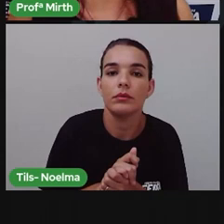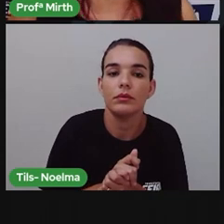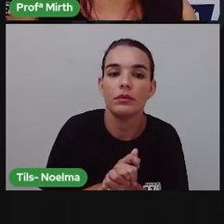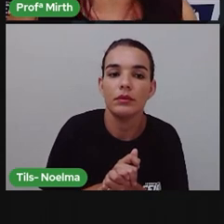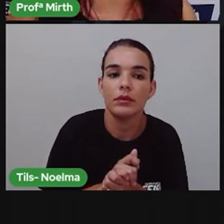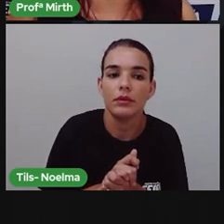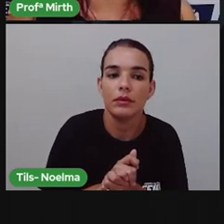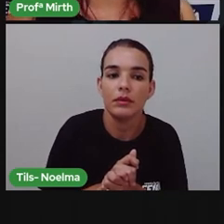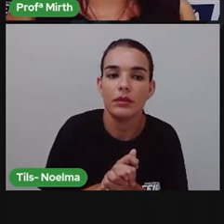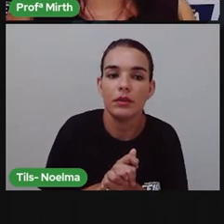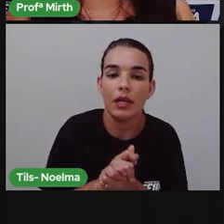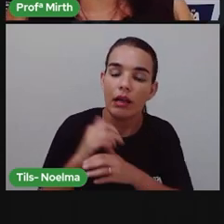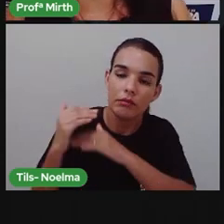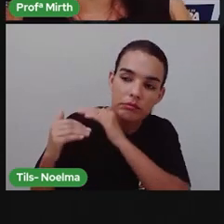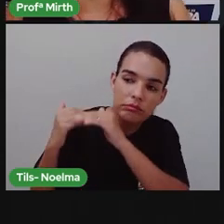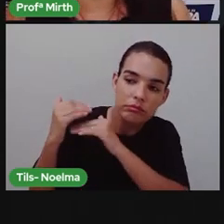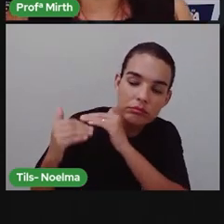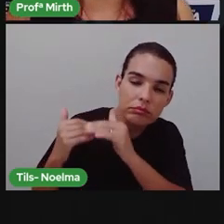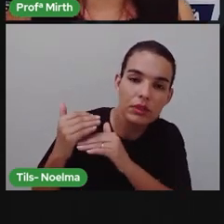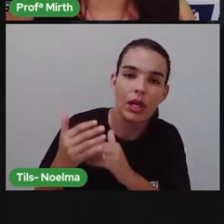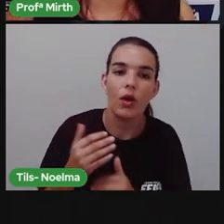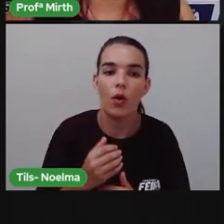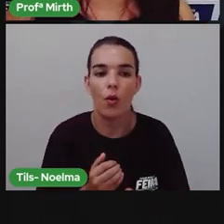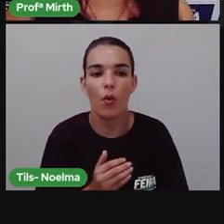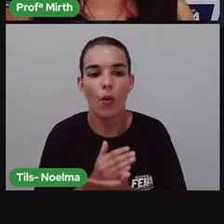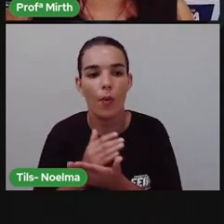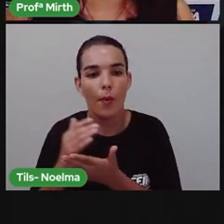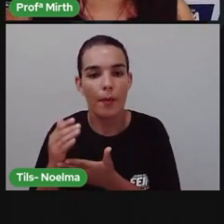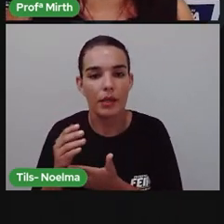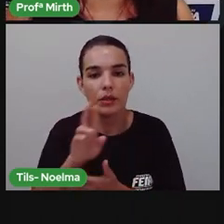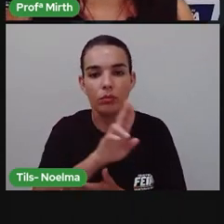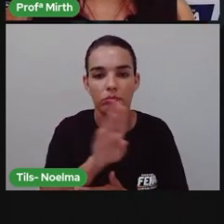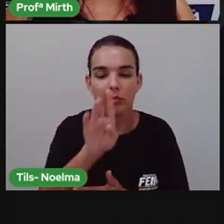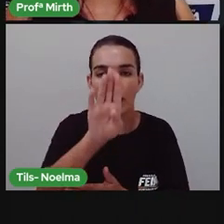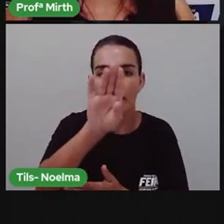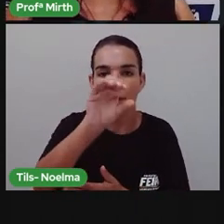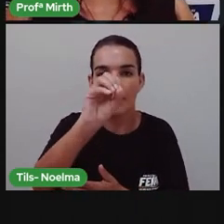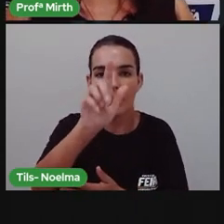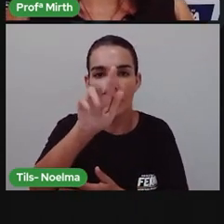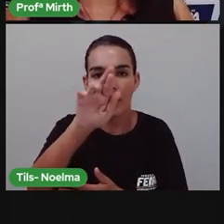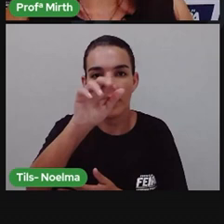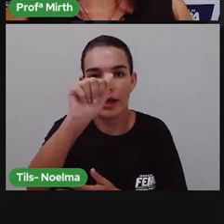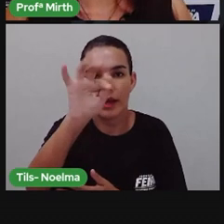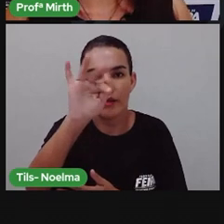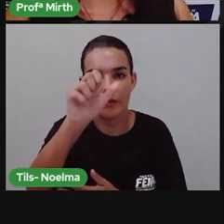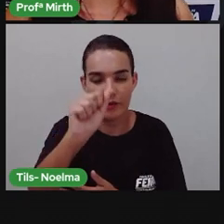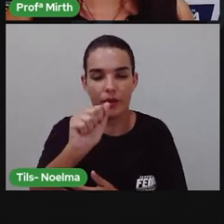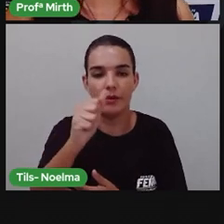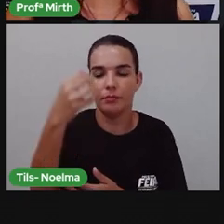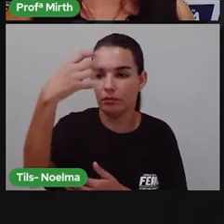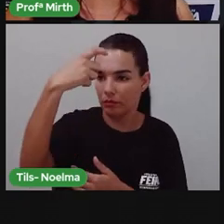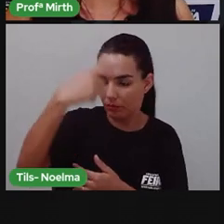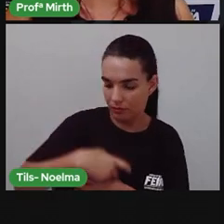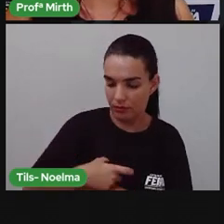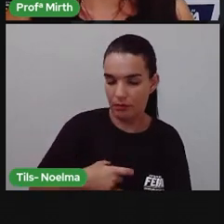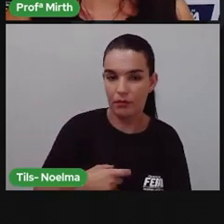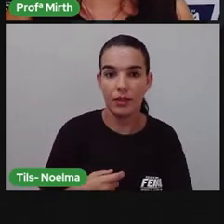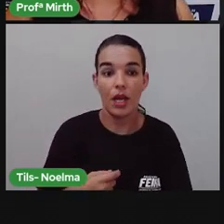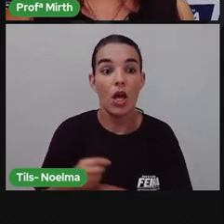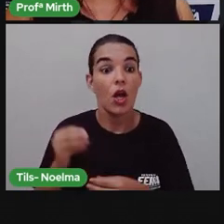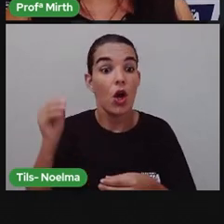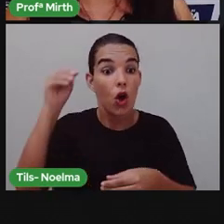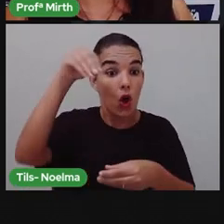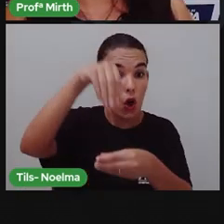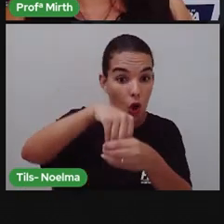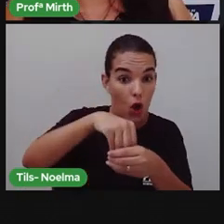Assim, a gente está iniciando aí uma biografia. Colocar os fatos importantes da vida dessa pessoa,